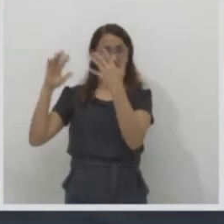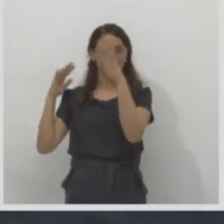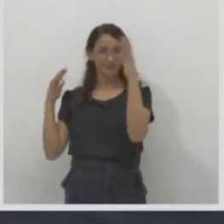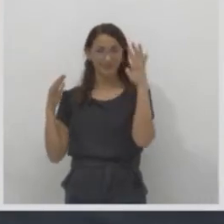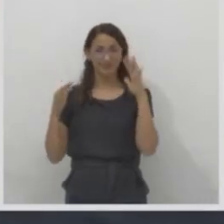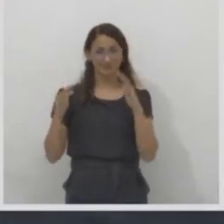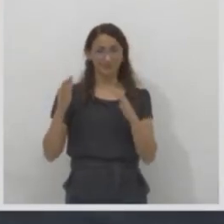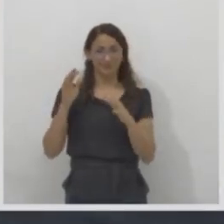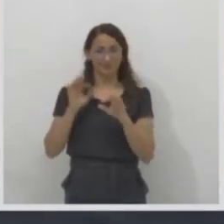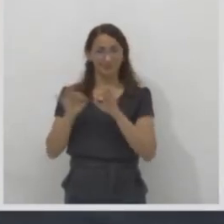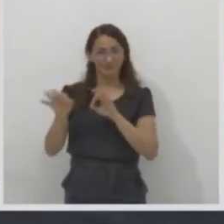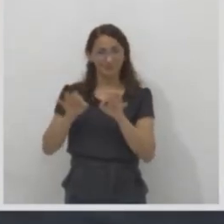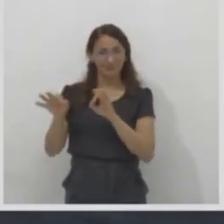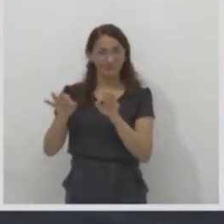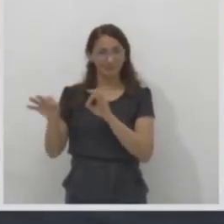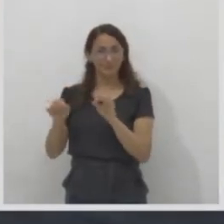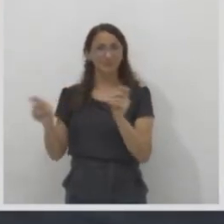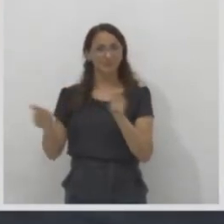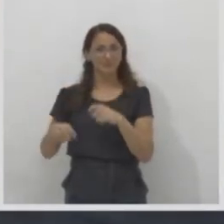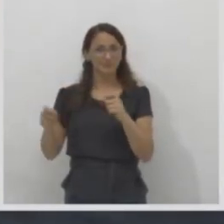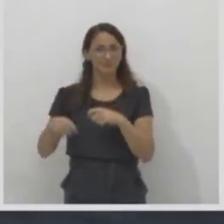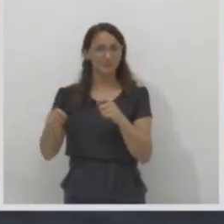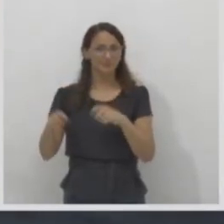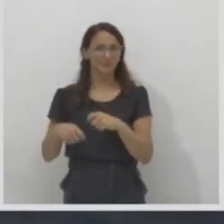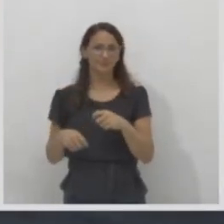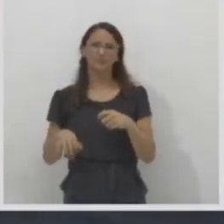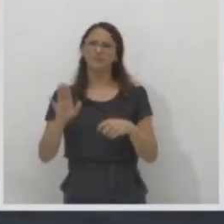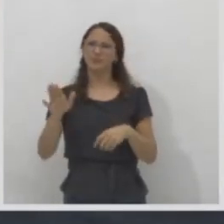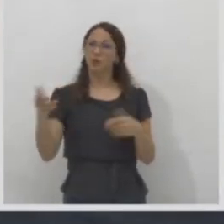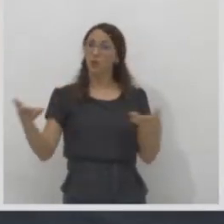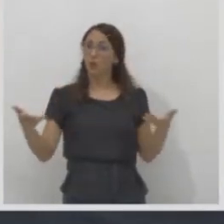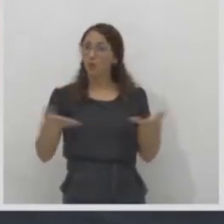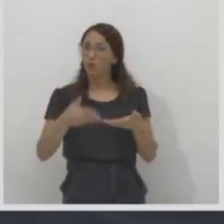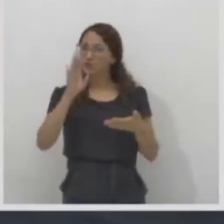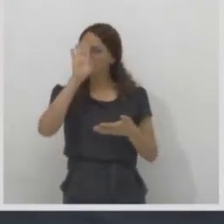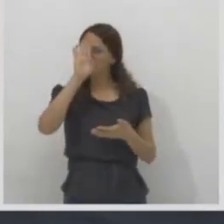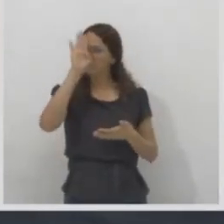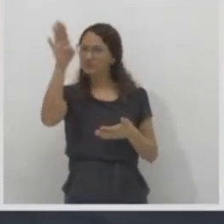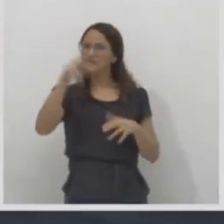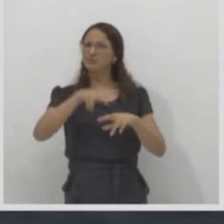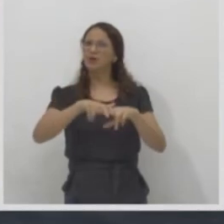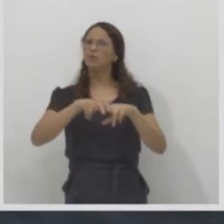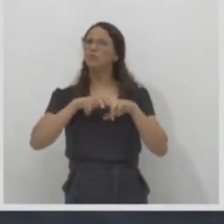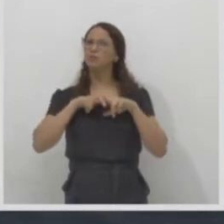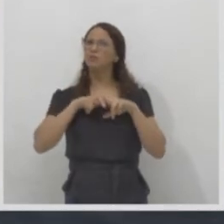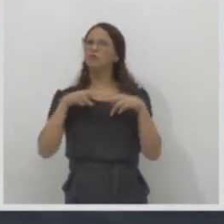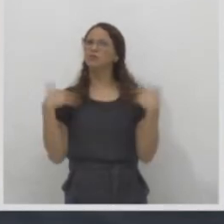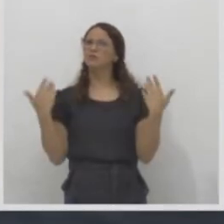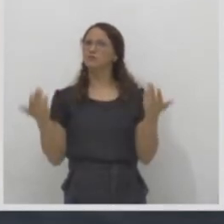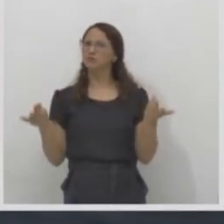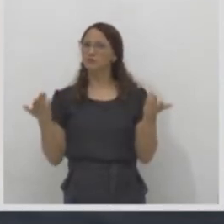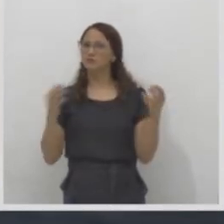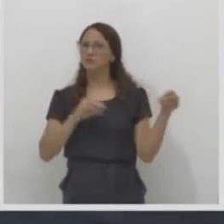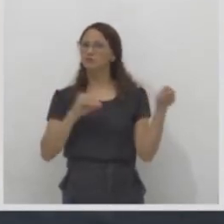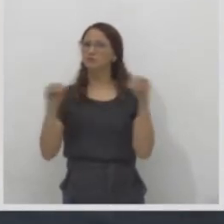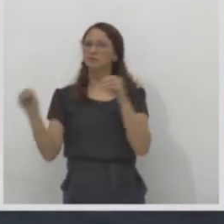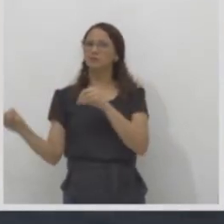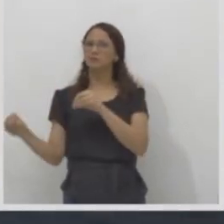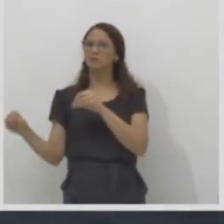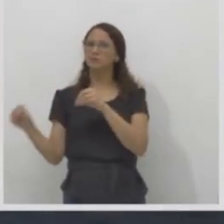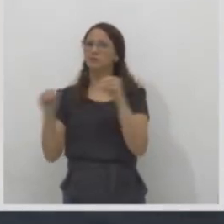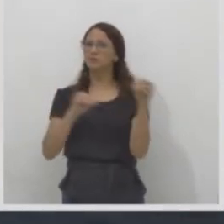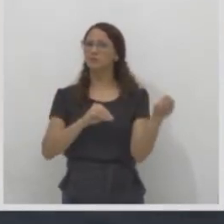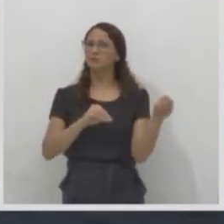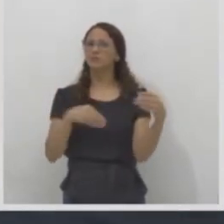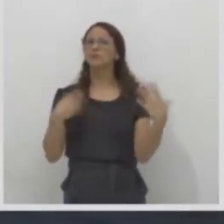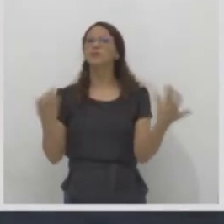motivo de migrações humanas, hoje, aluno, grave isso. Qual é o principal motivo de migração? Se